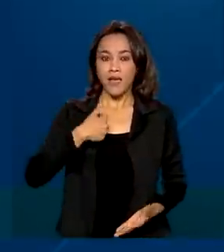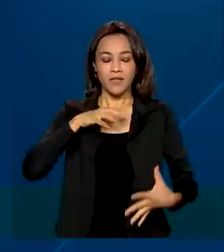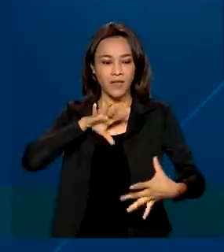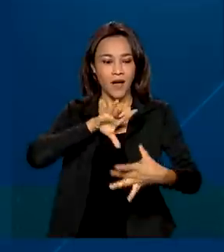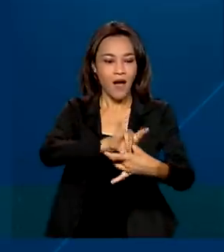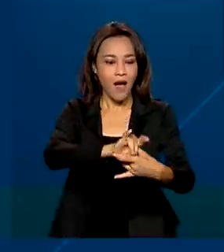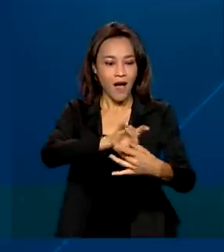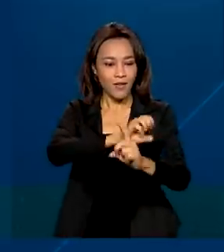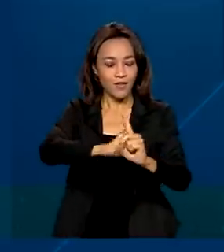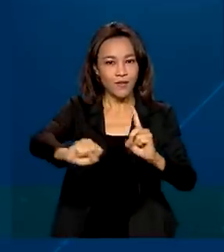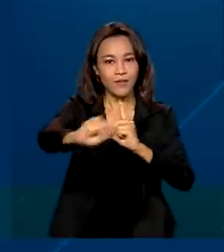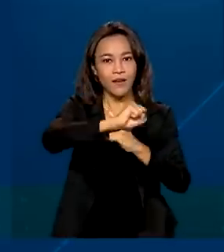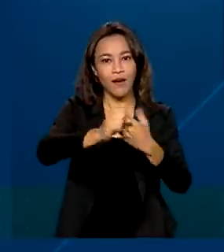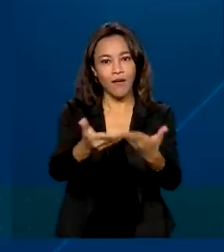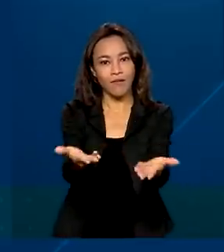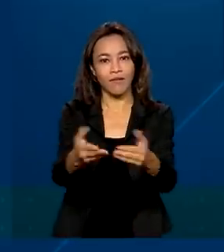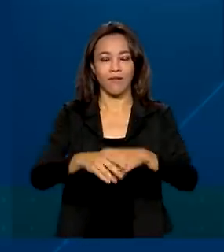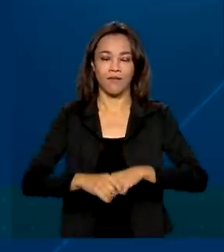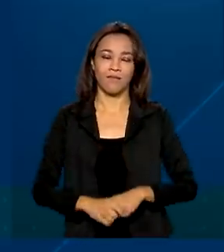socialmente.